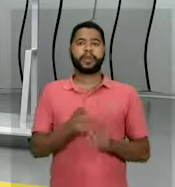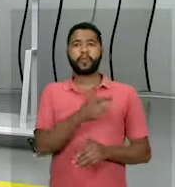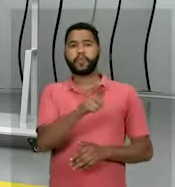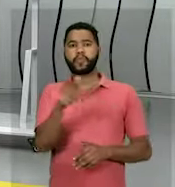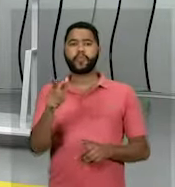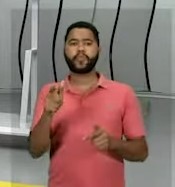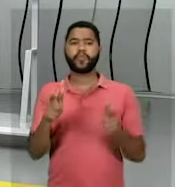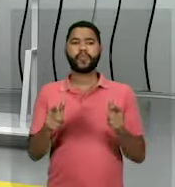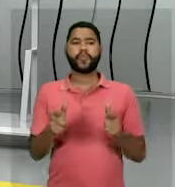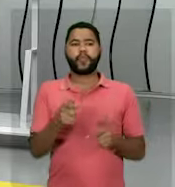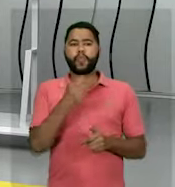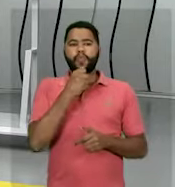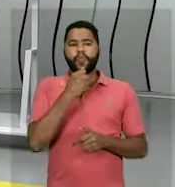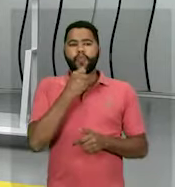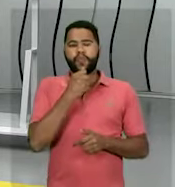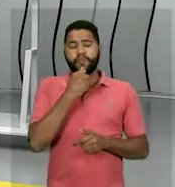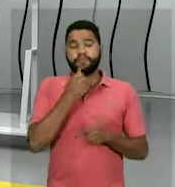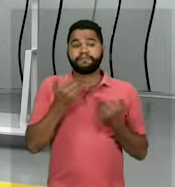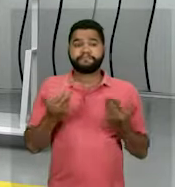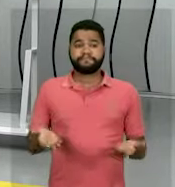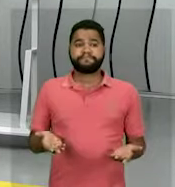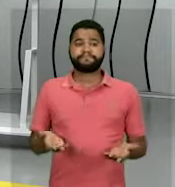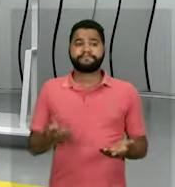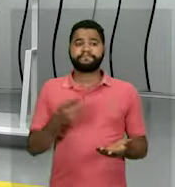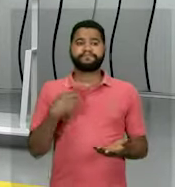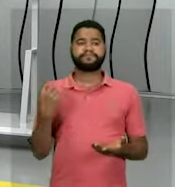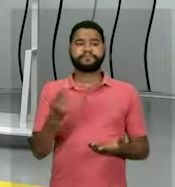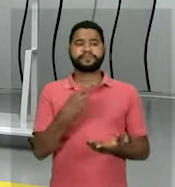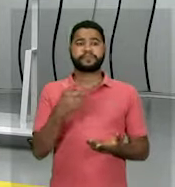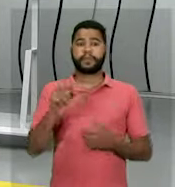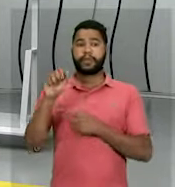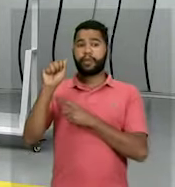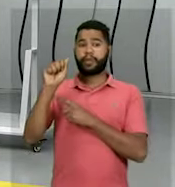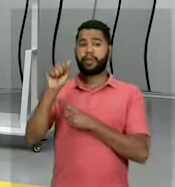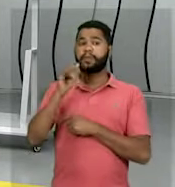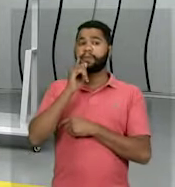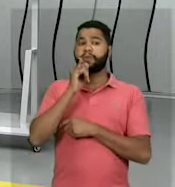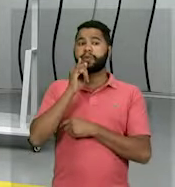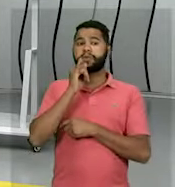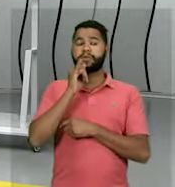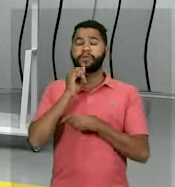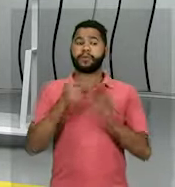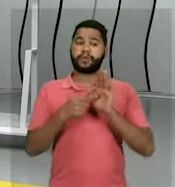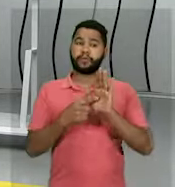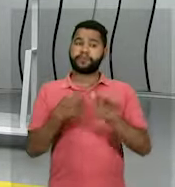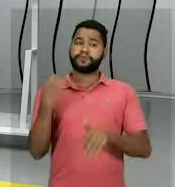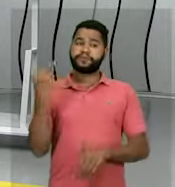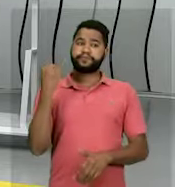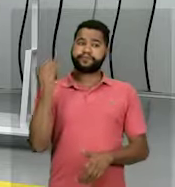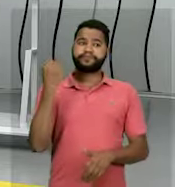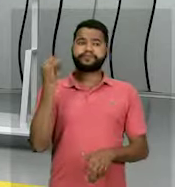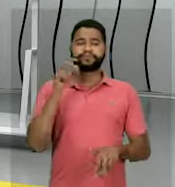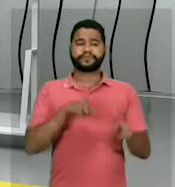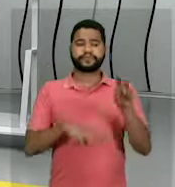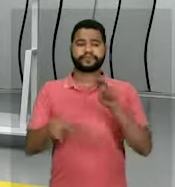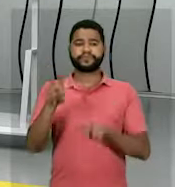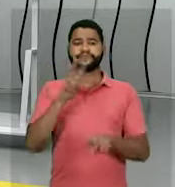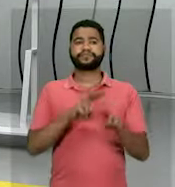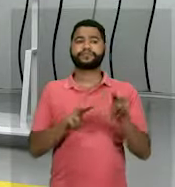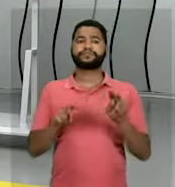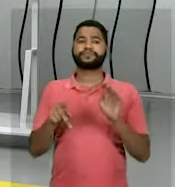não os tinham. Então, quando nós chegamos na letra A, por exemplo, reforço a importância de analisar os